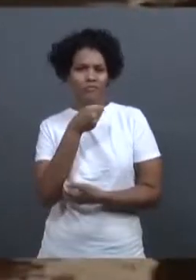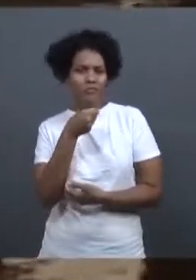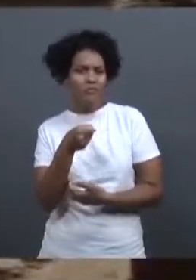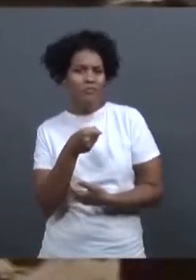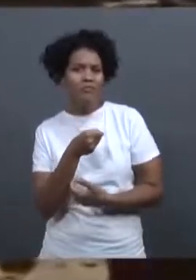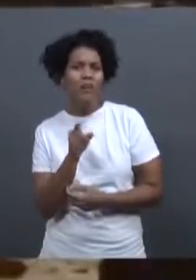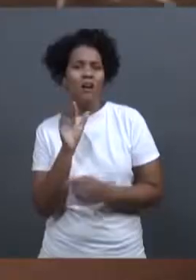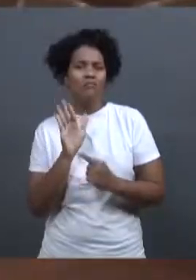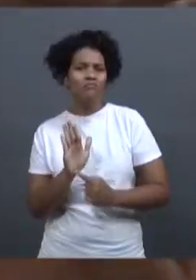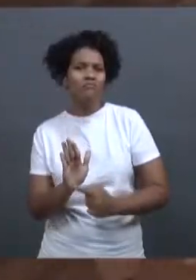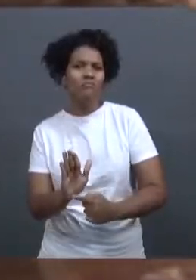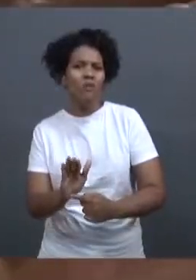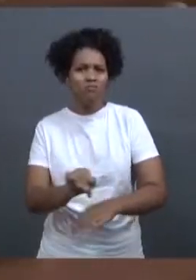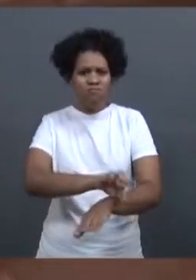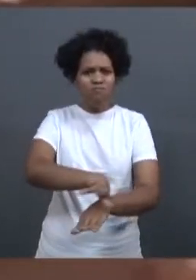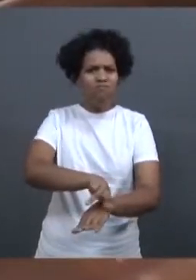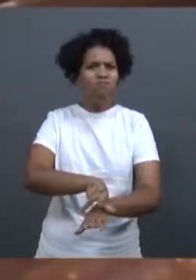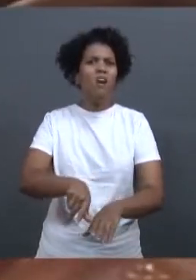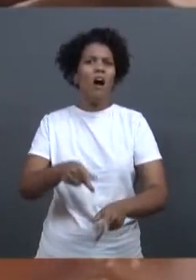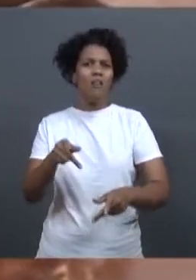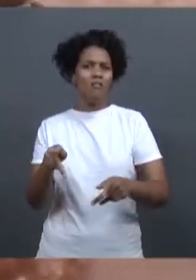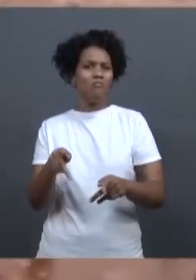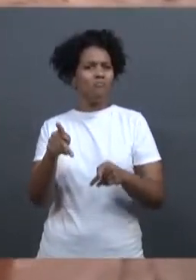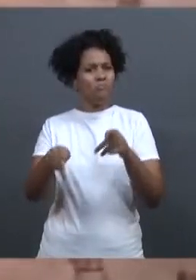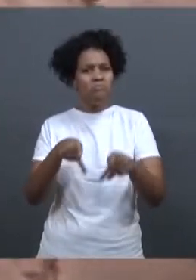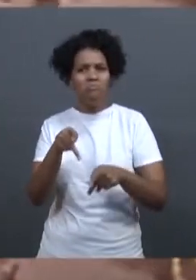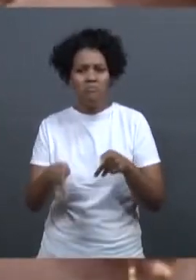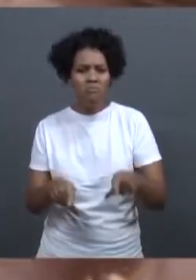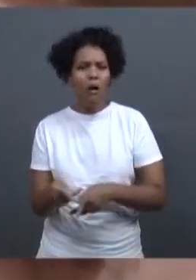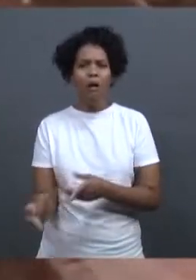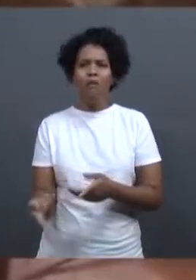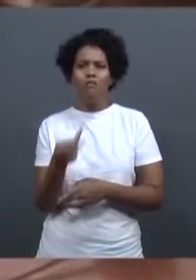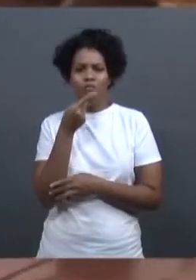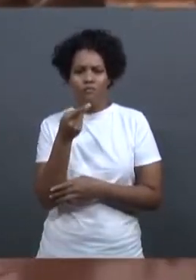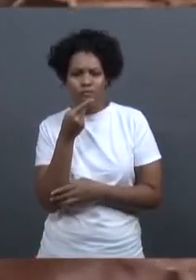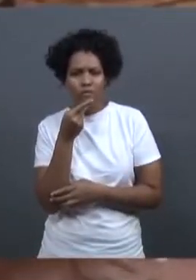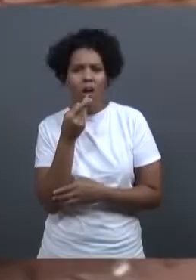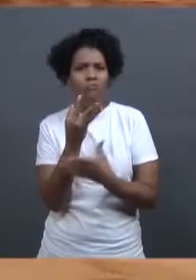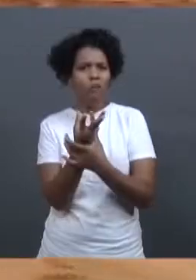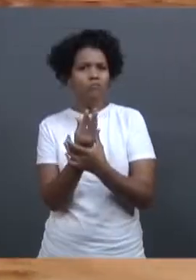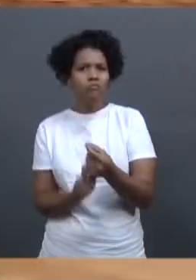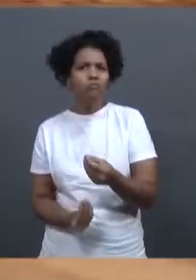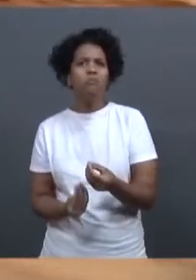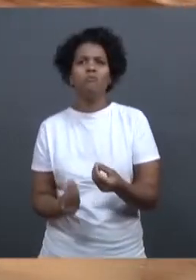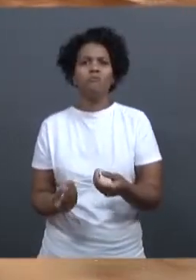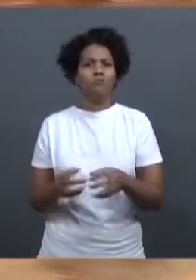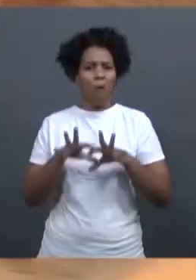parentes que estariam no local no momento da avalanche de lama e dejetos de minério.